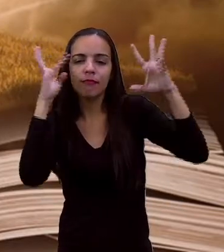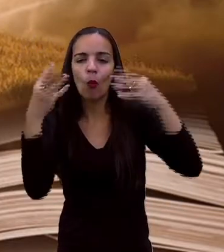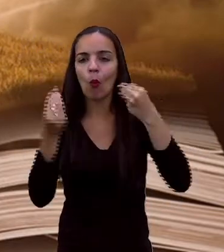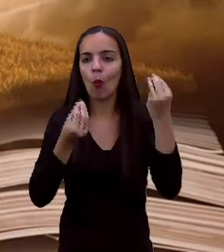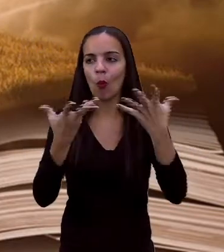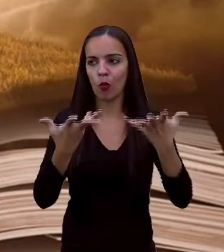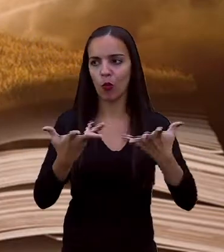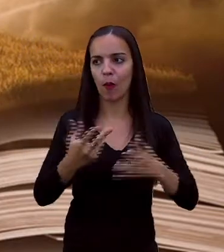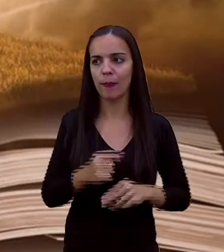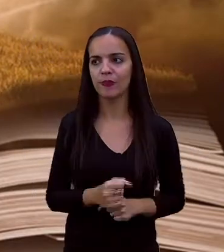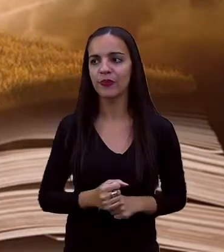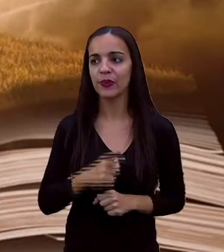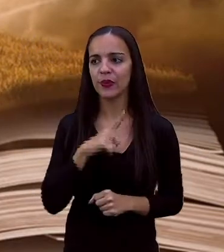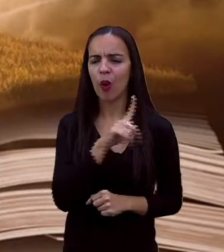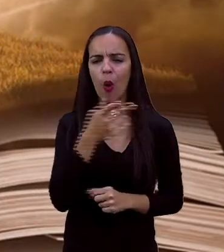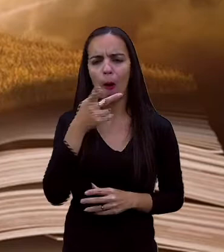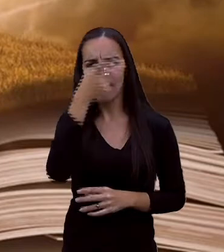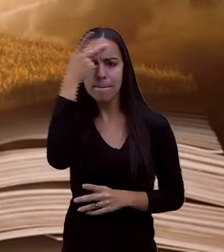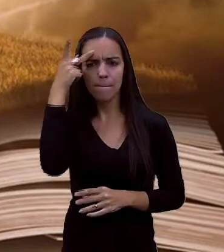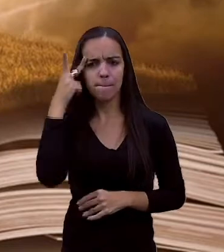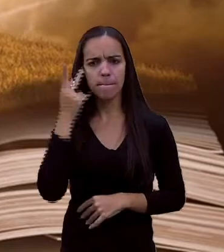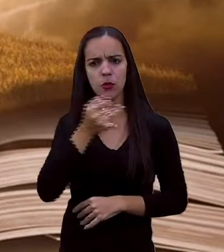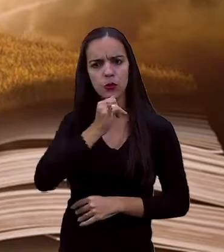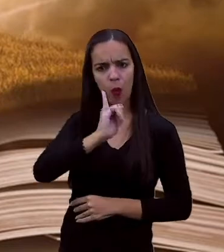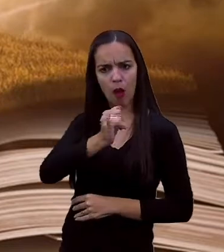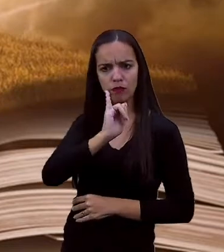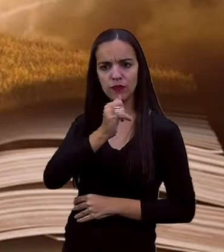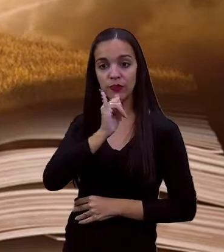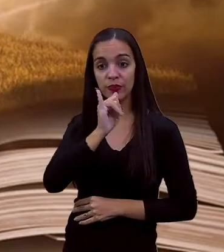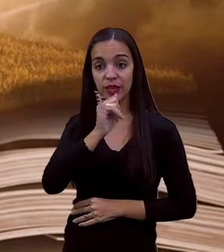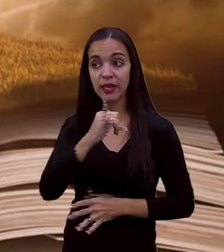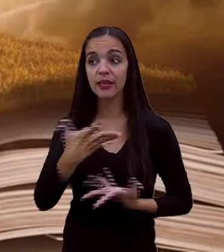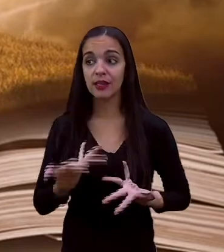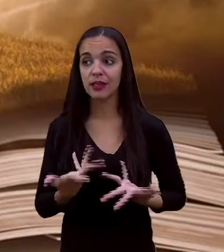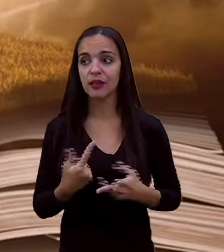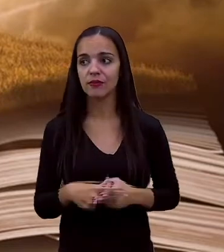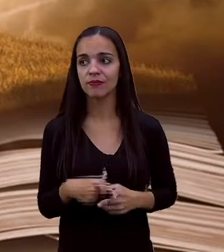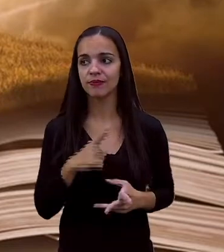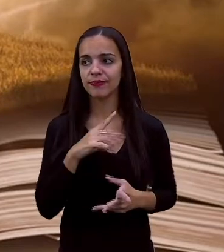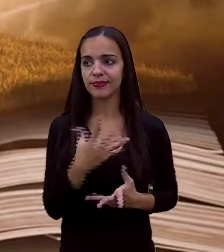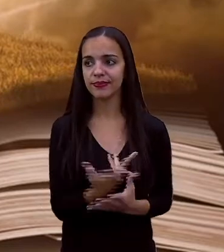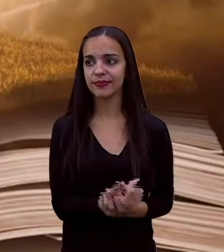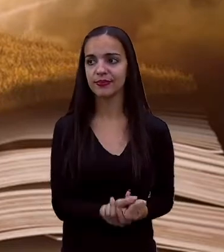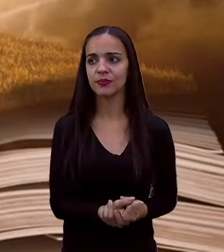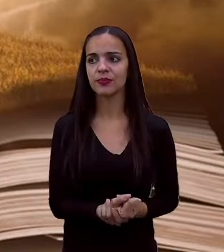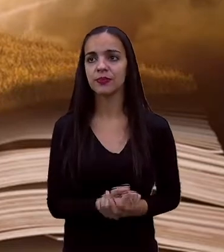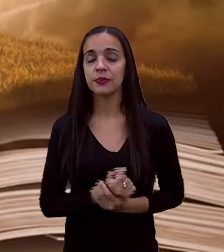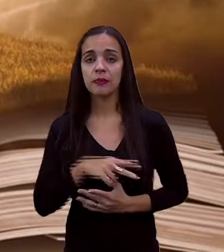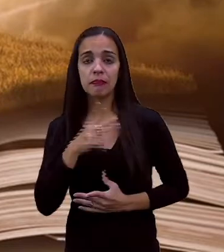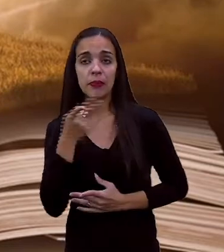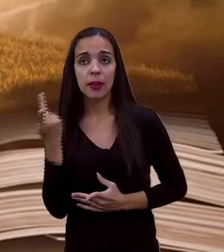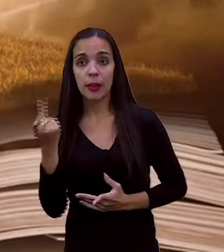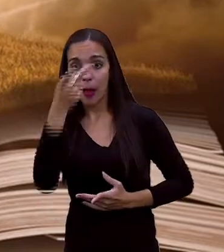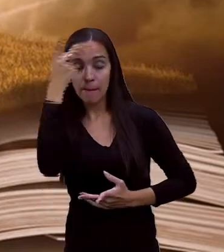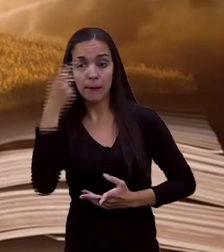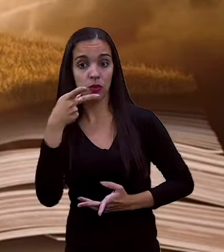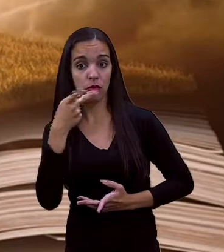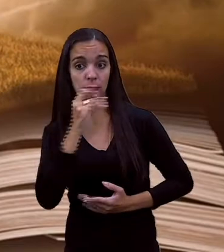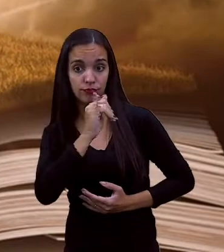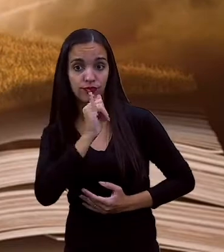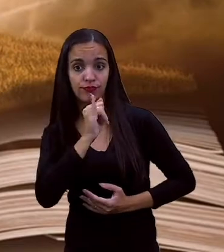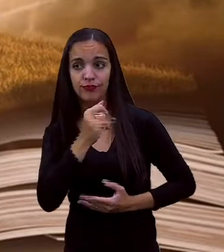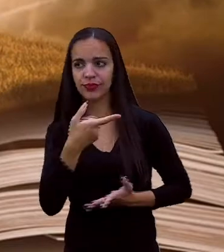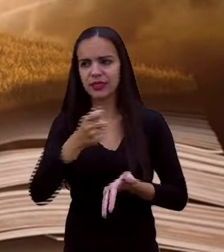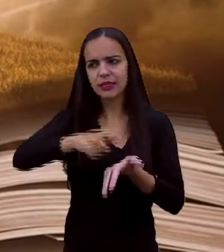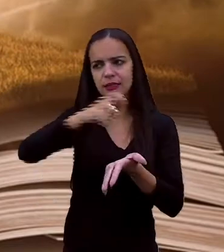o narrador ou o escritor, como vocês preferirem dizer, ele vai